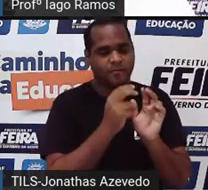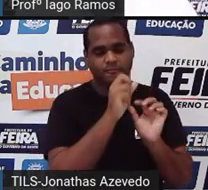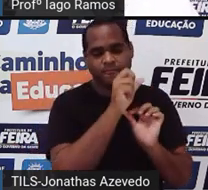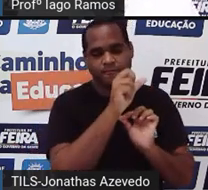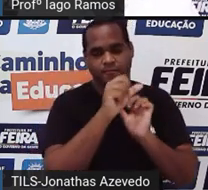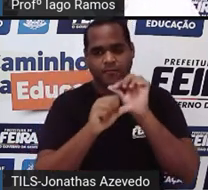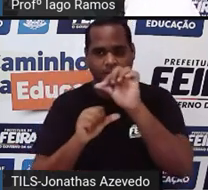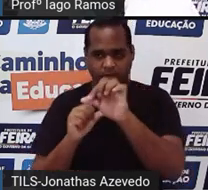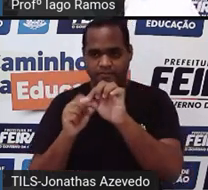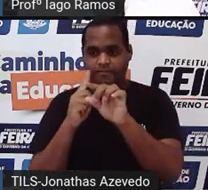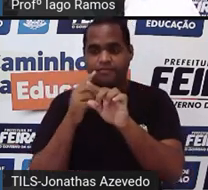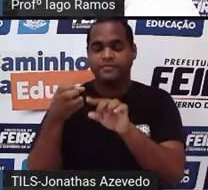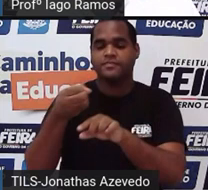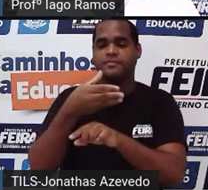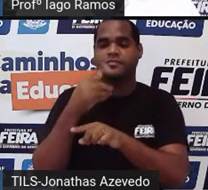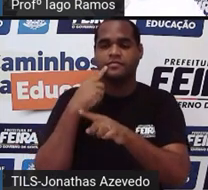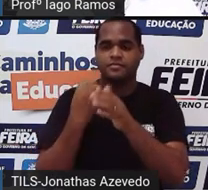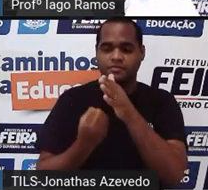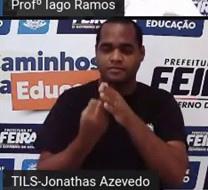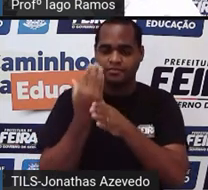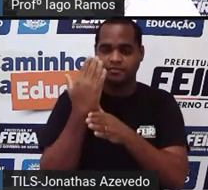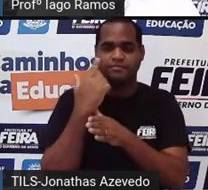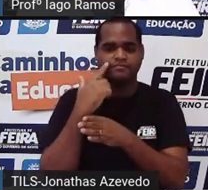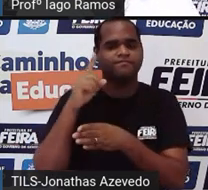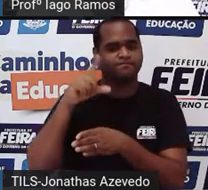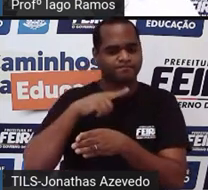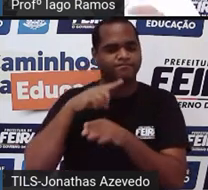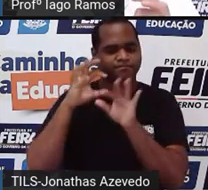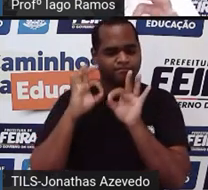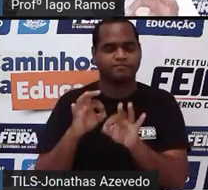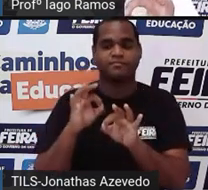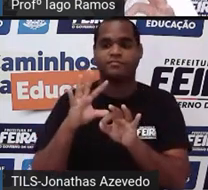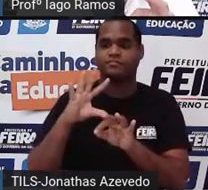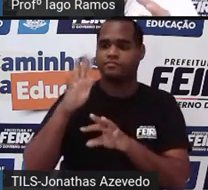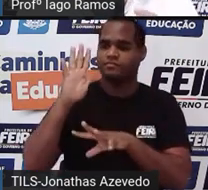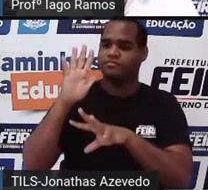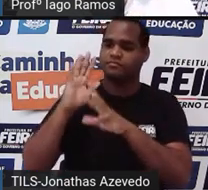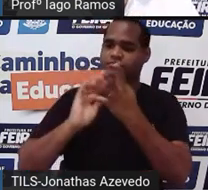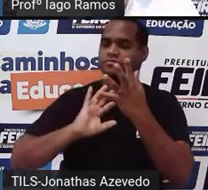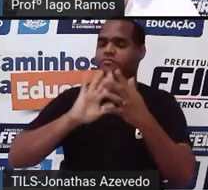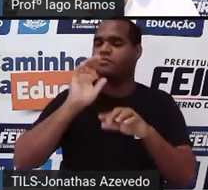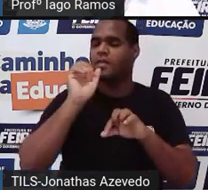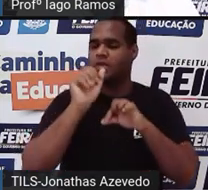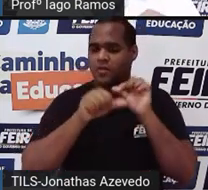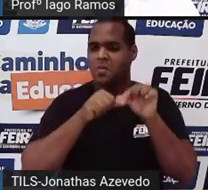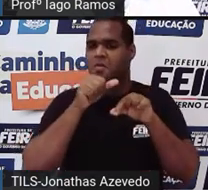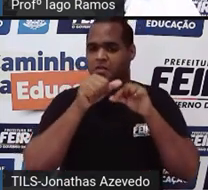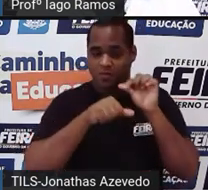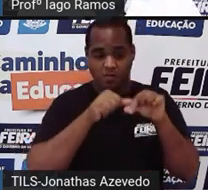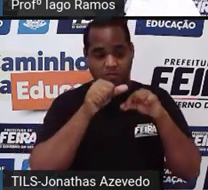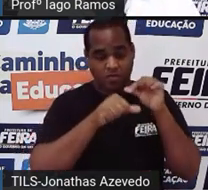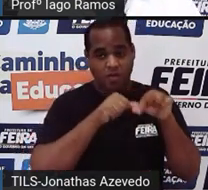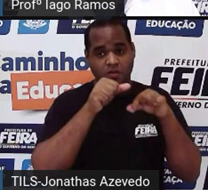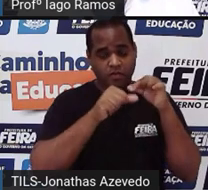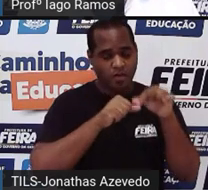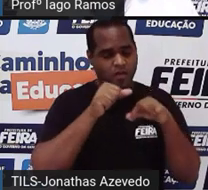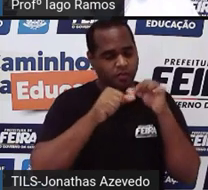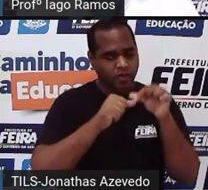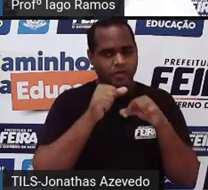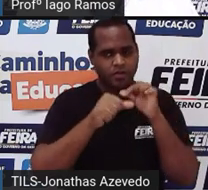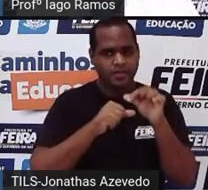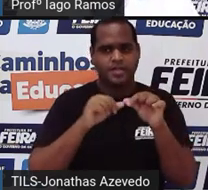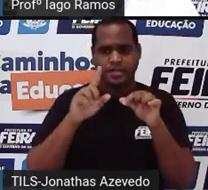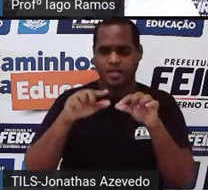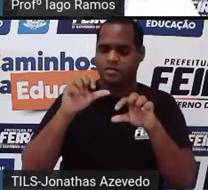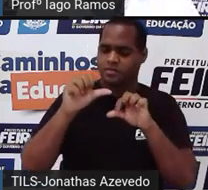nova figura que aparece aqui, ó, aqui está acontecendo uma transformação e essa transformação,